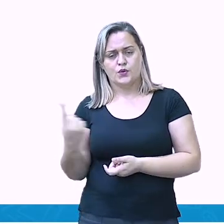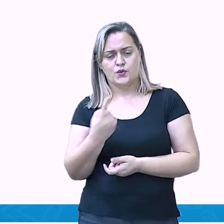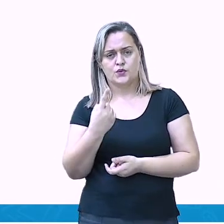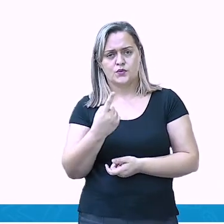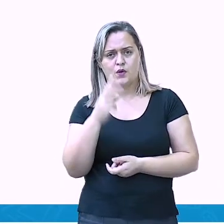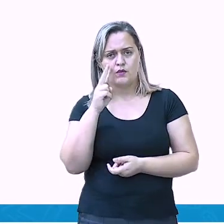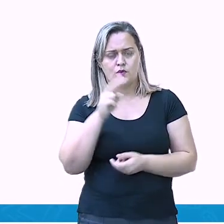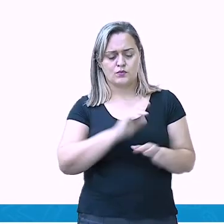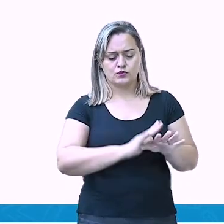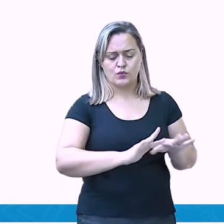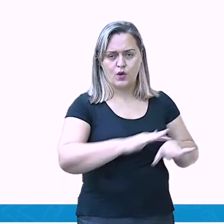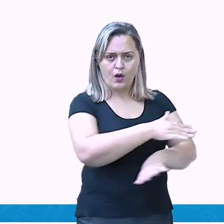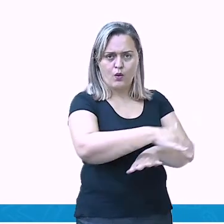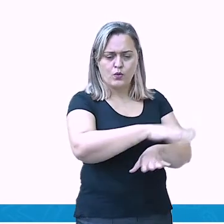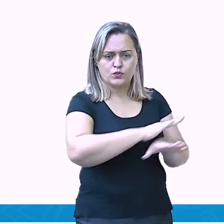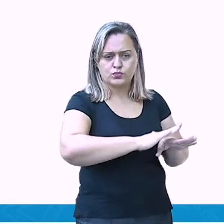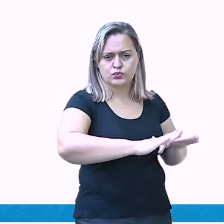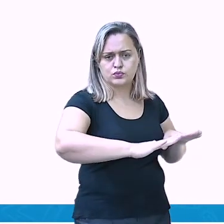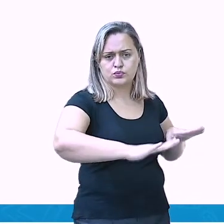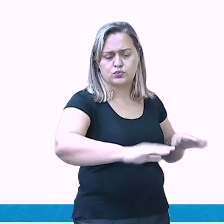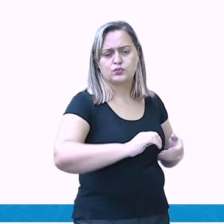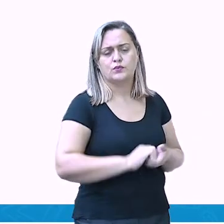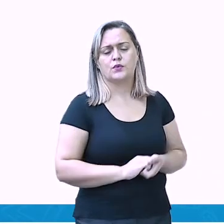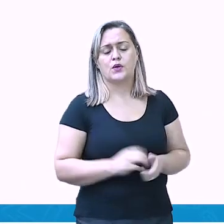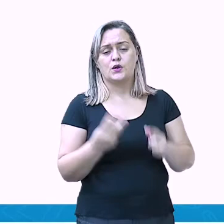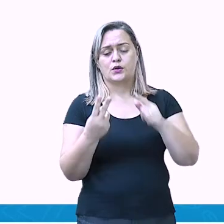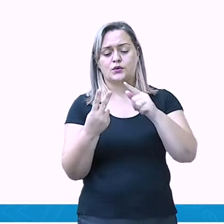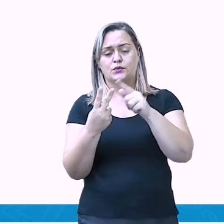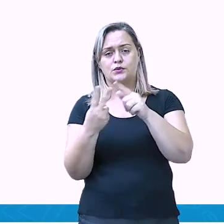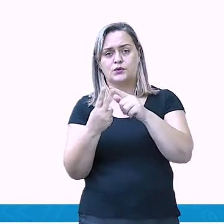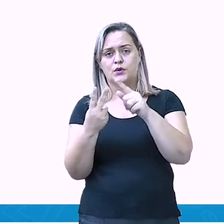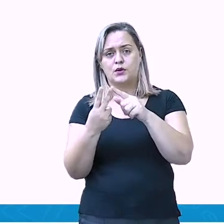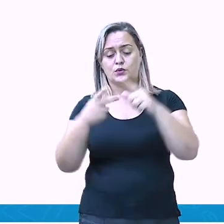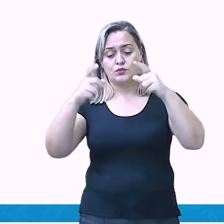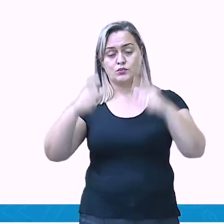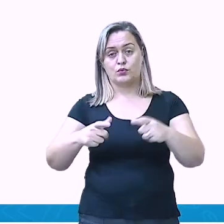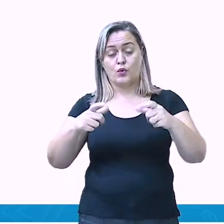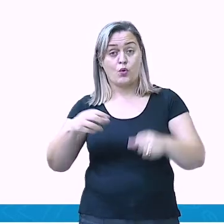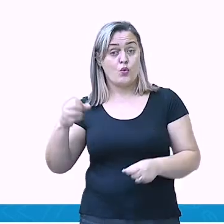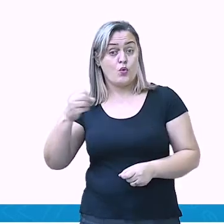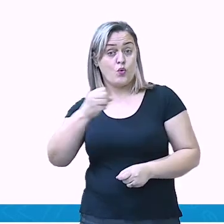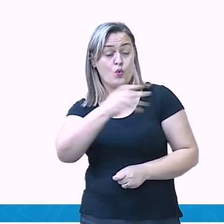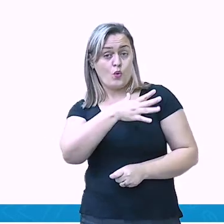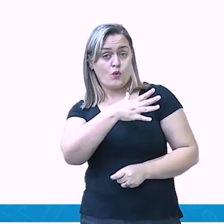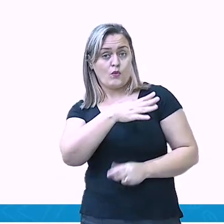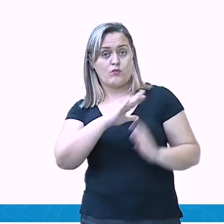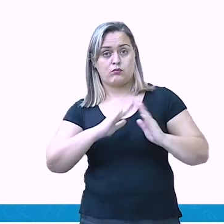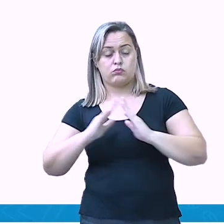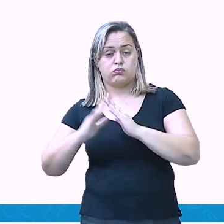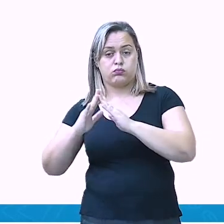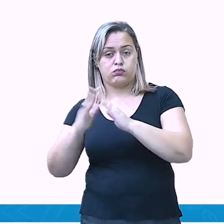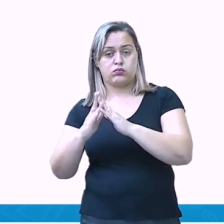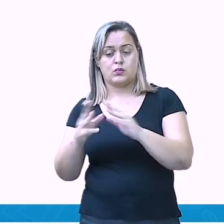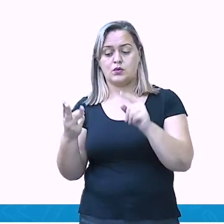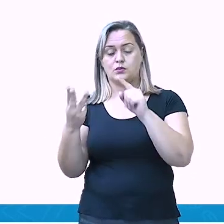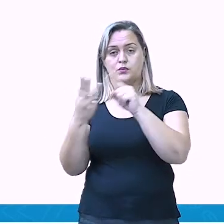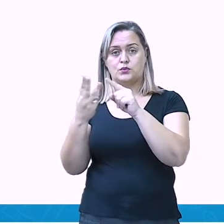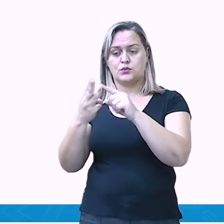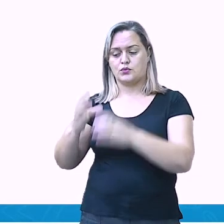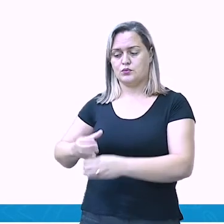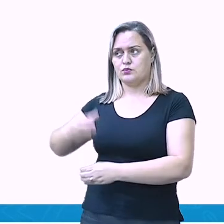2, um loteamento novo que foi aberto. Na imagem 3, um poste sendo colocado.